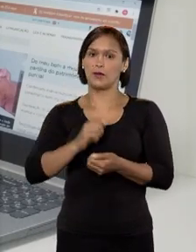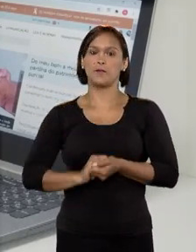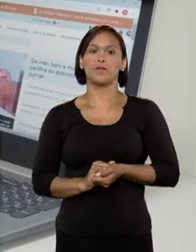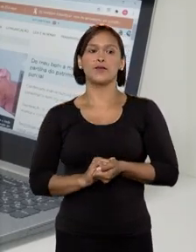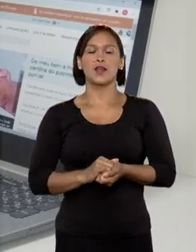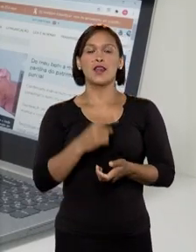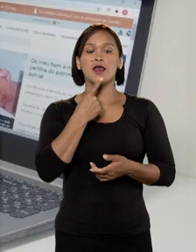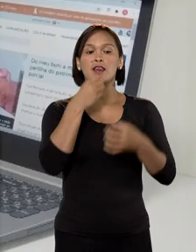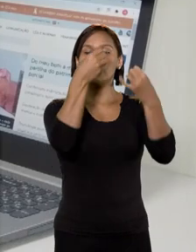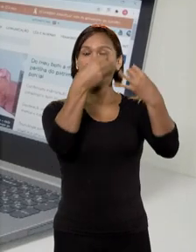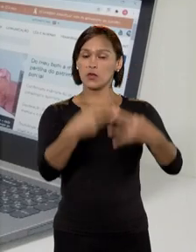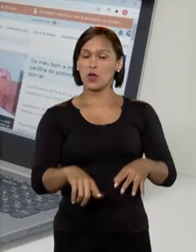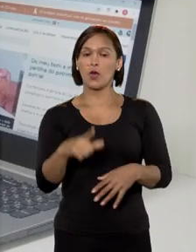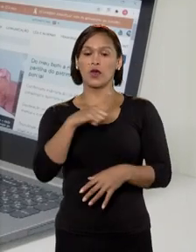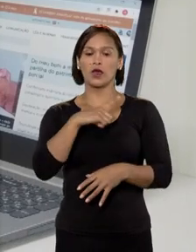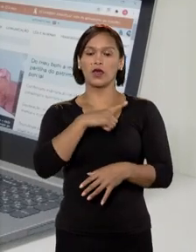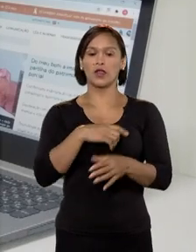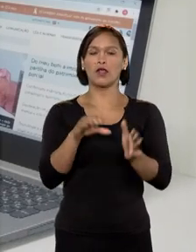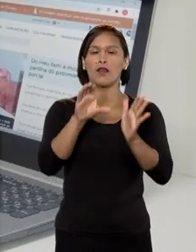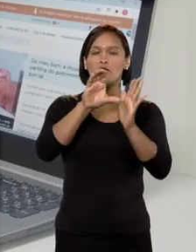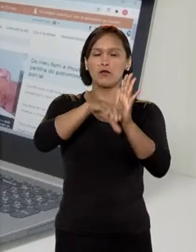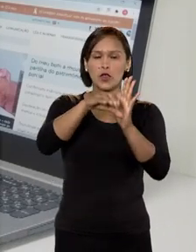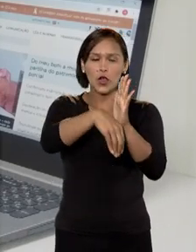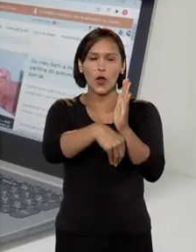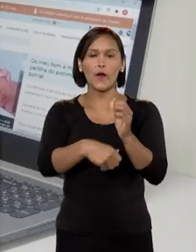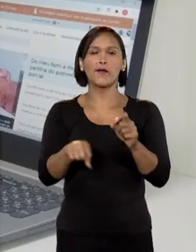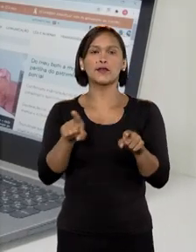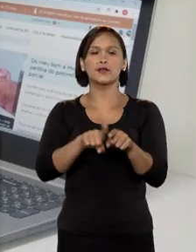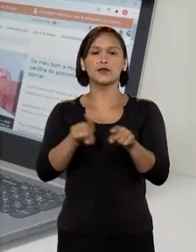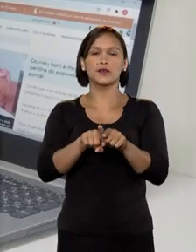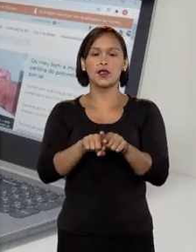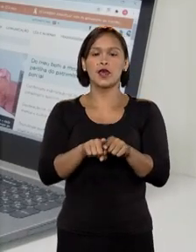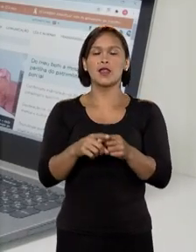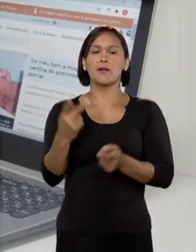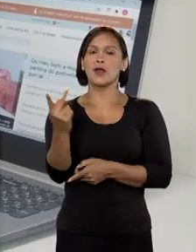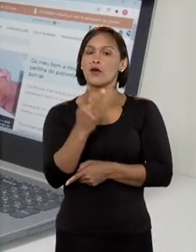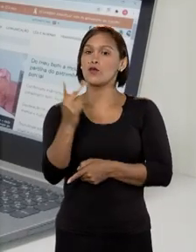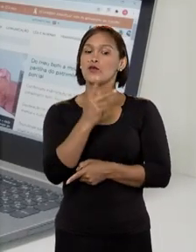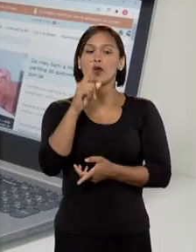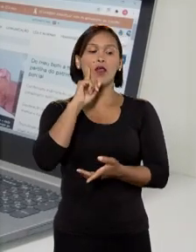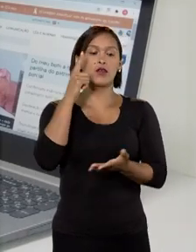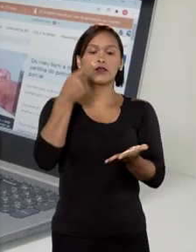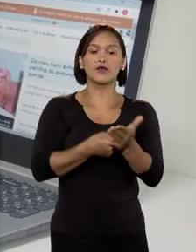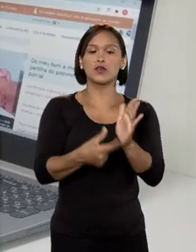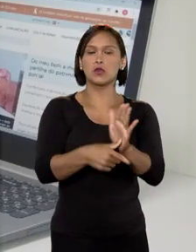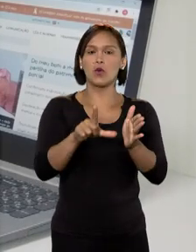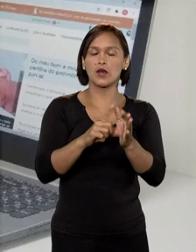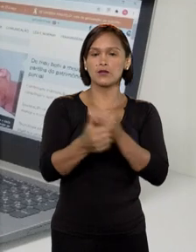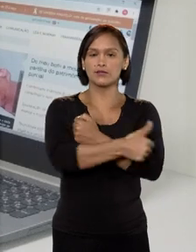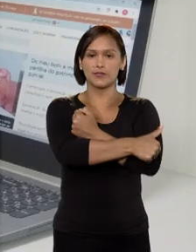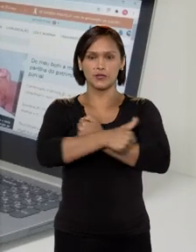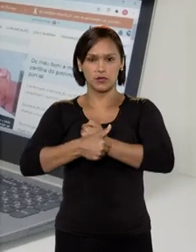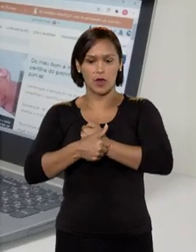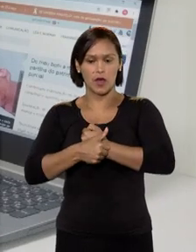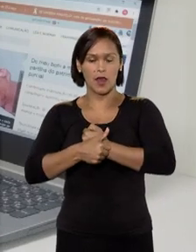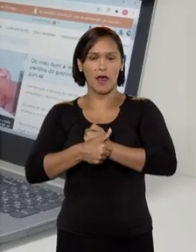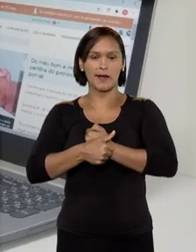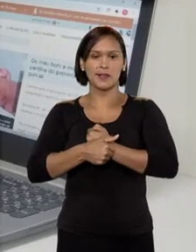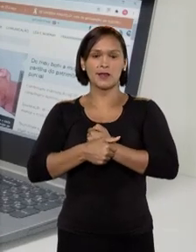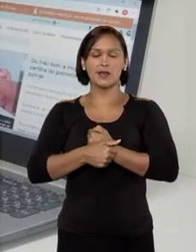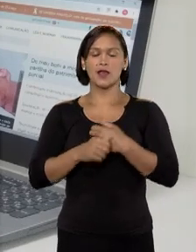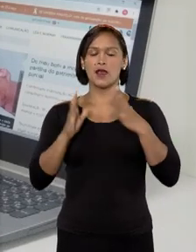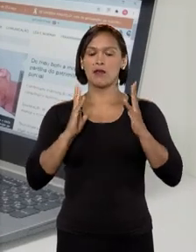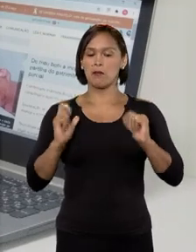Justiça. Argumentou ter havido violação do Código Civil. Alegou também que o valor definido a título de danos morais e